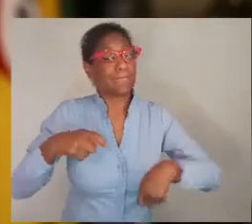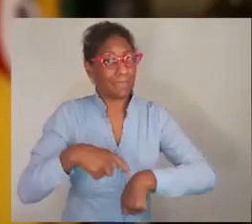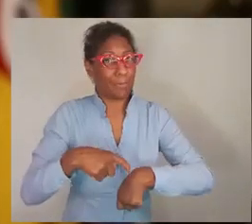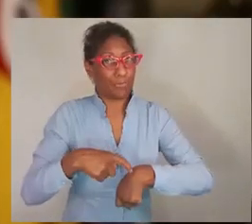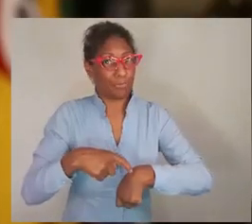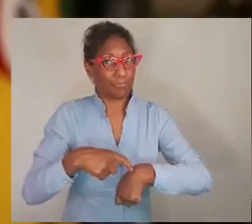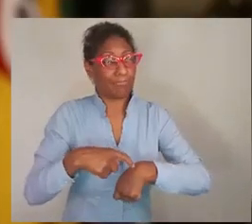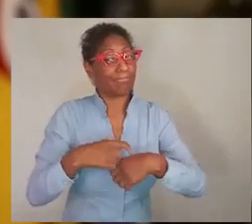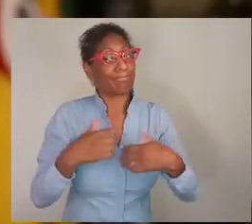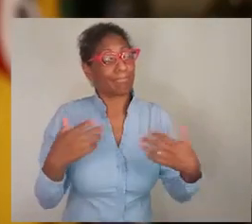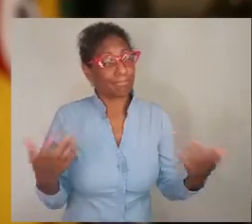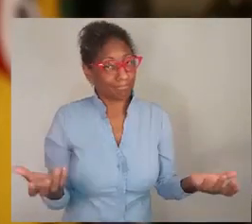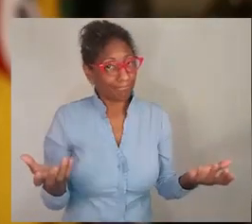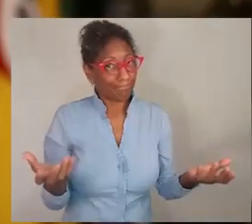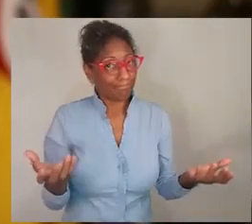que esse momento exige.